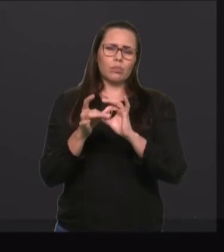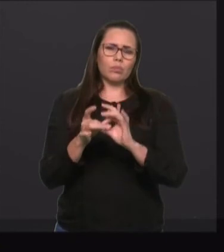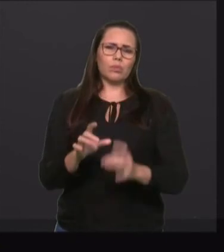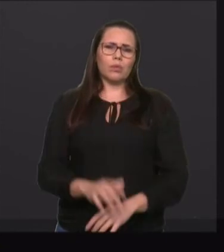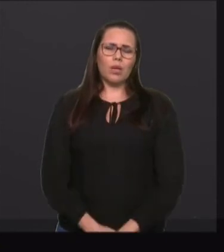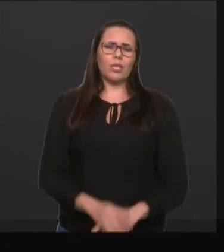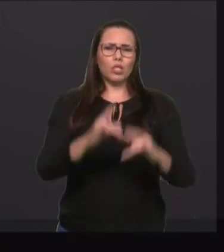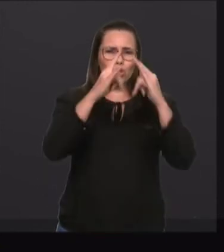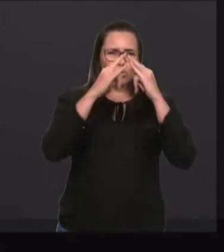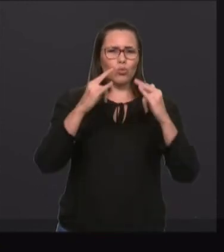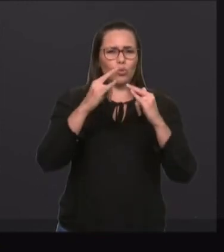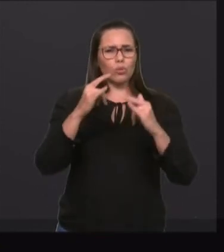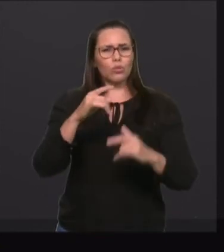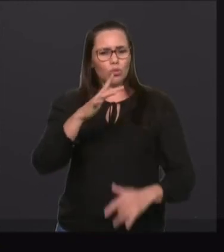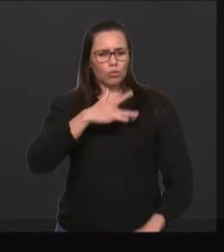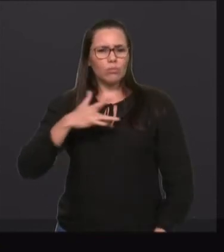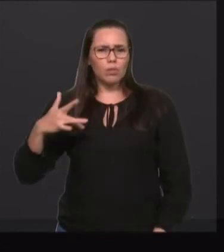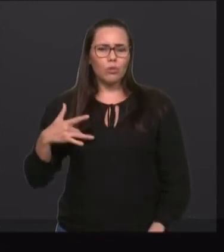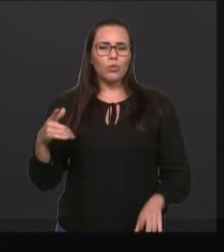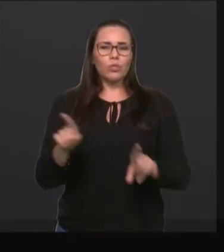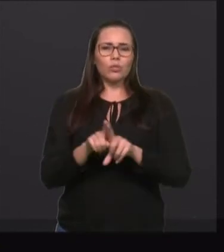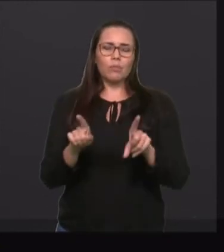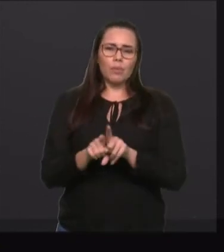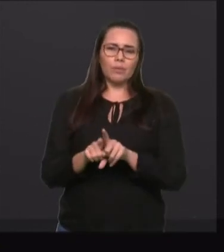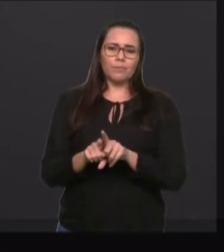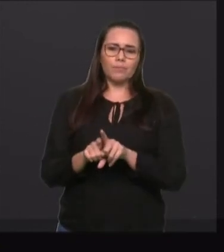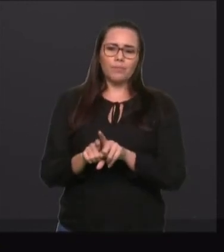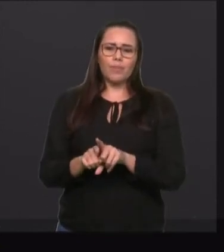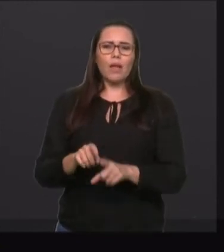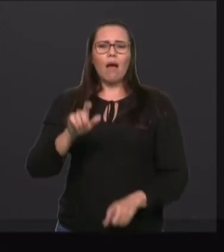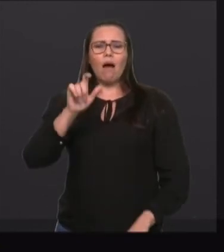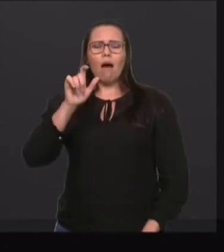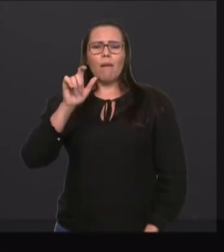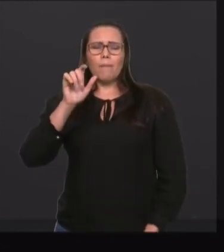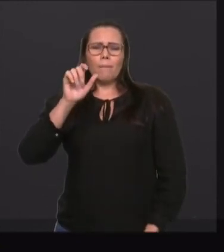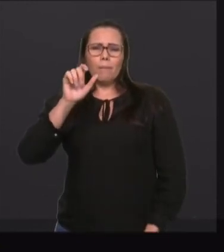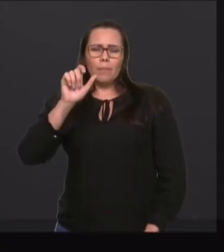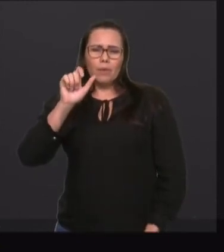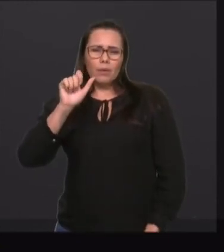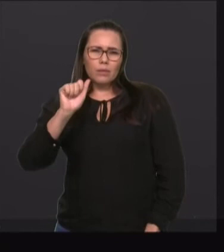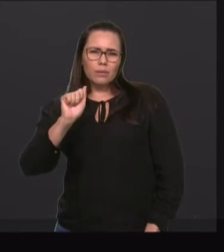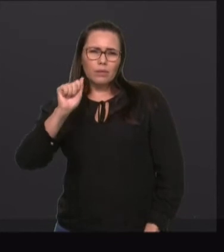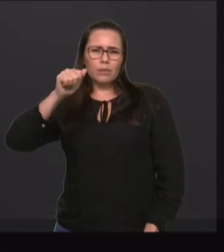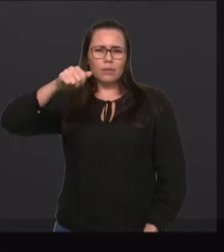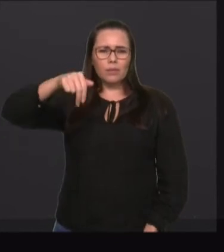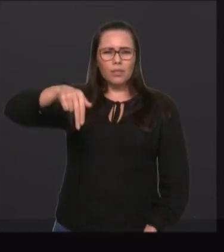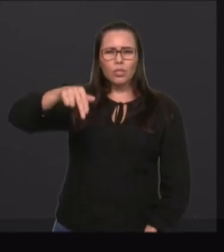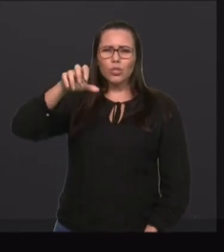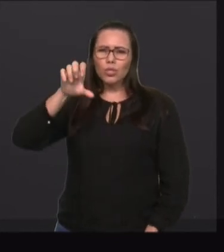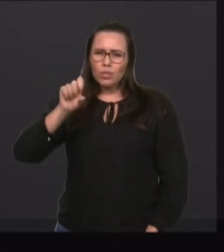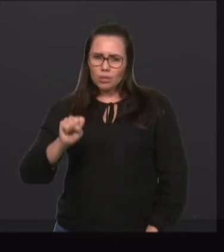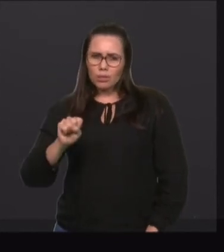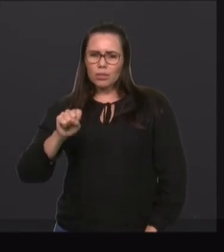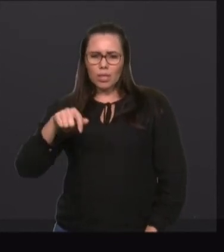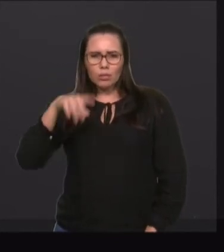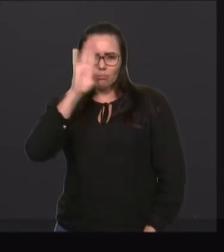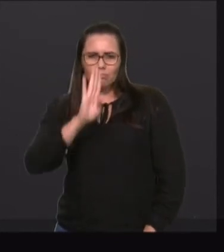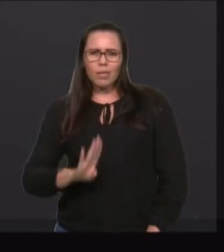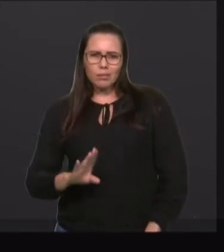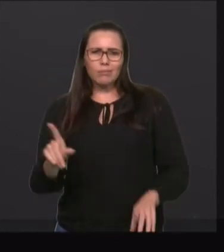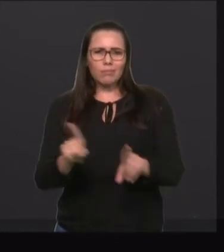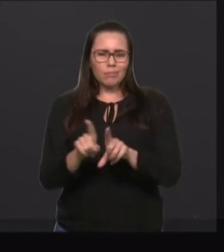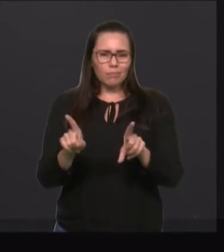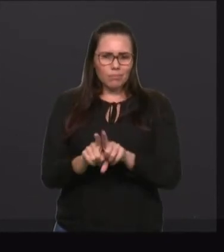Dessa forma, a votação de todos os colegas neste momento e a sanção do governador Futura, ela vem